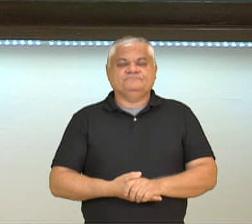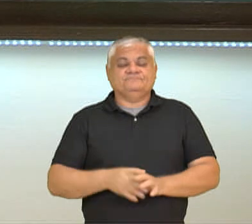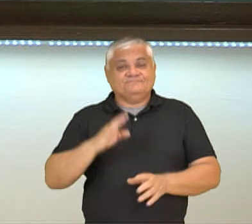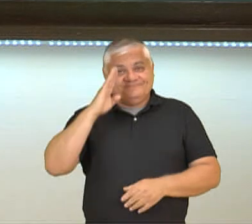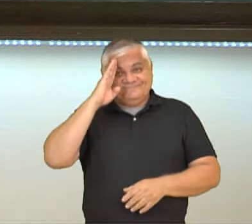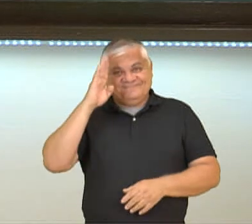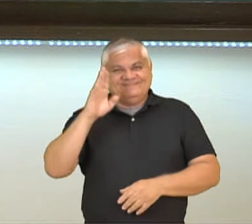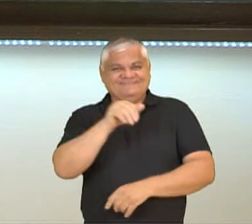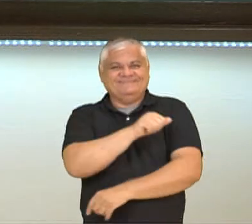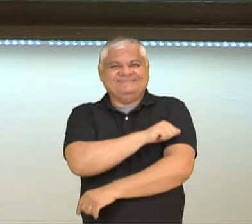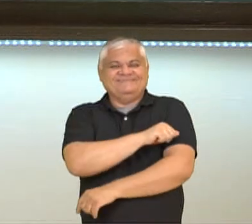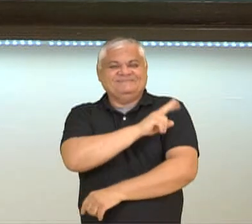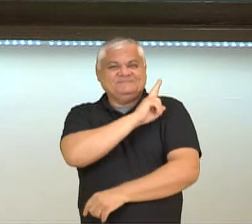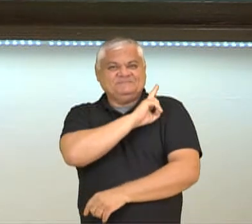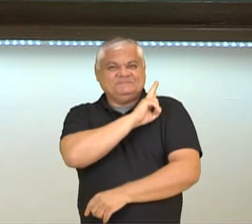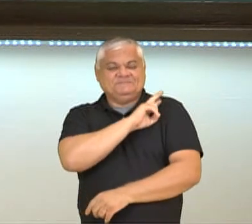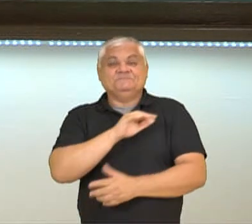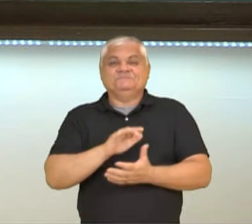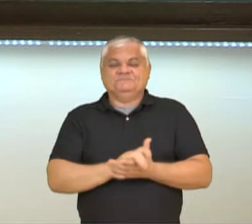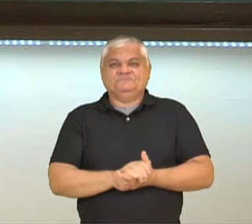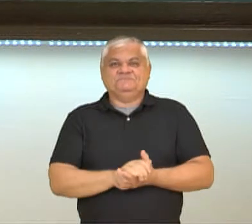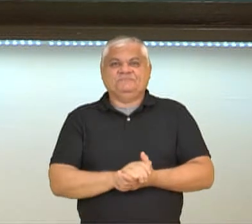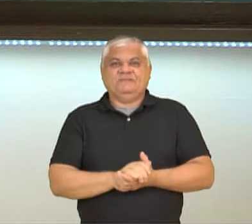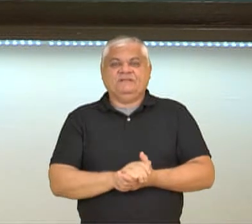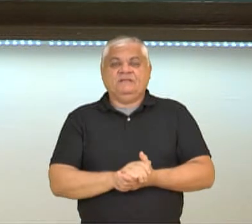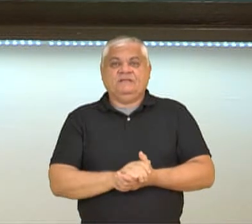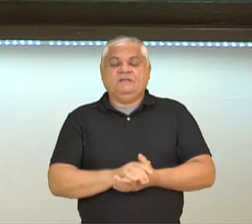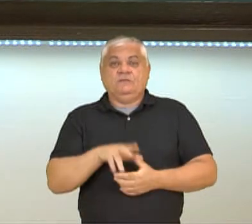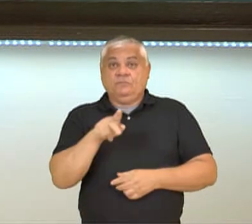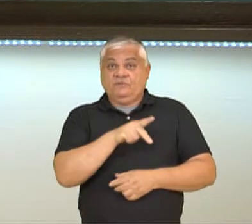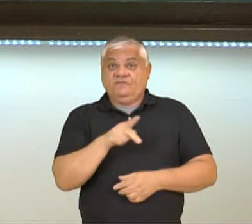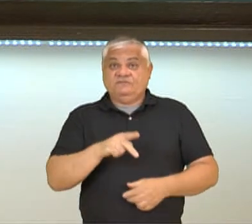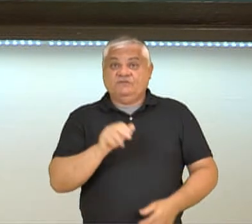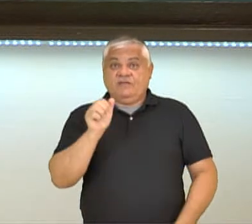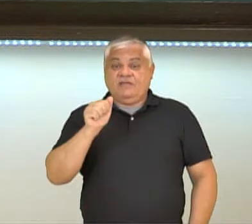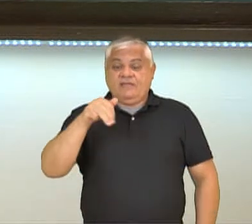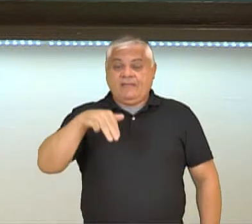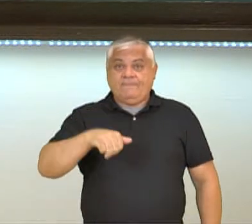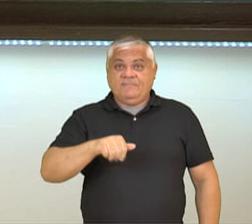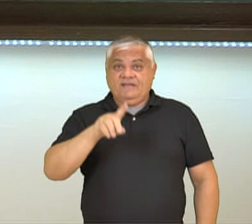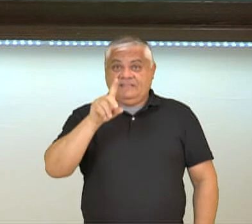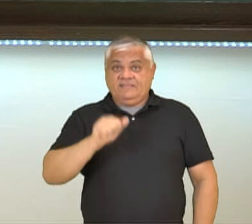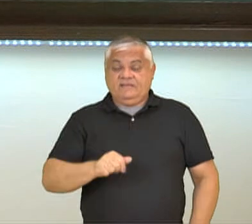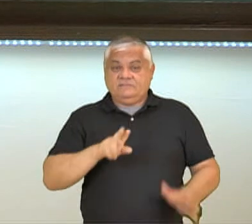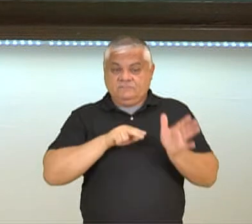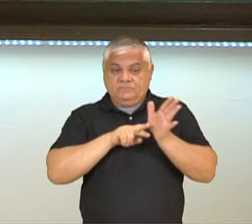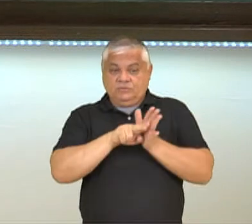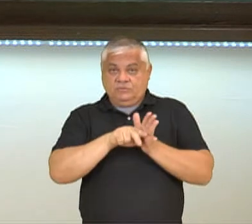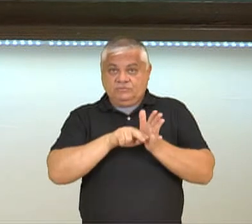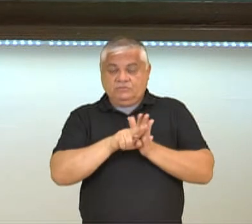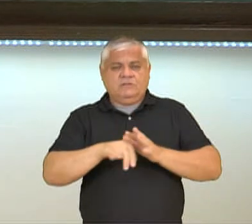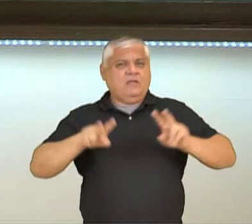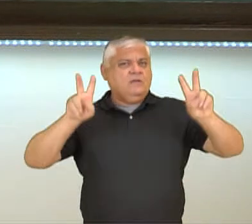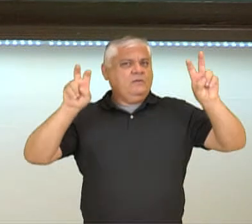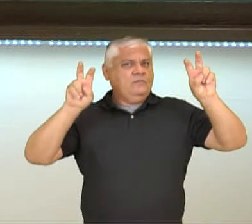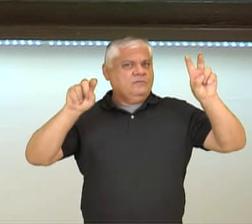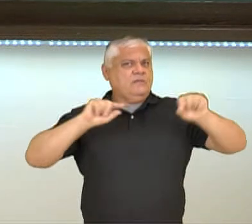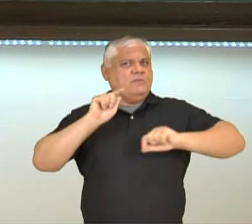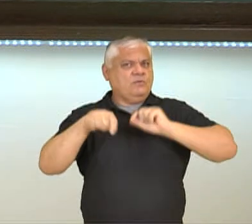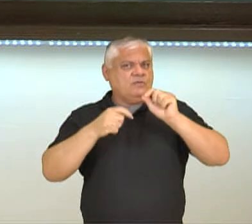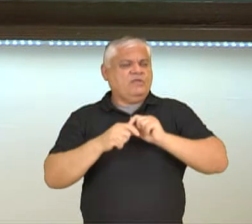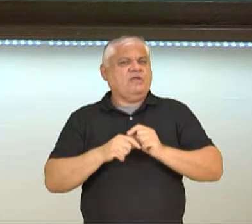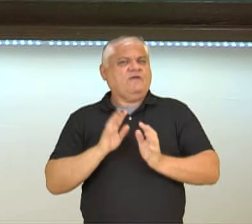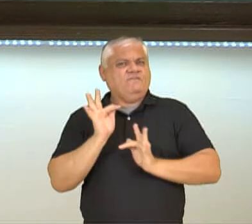Olá estudantes da segunda série do Ensino Médio, eu sou a professora Amanda Gonçalves de Biologia e o tema da nossa aula é